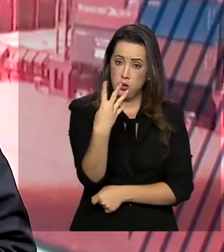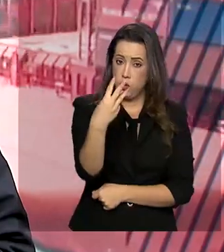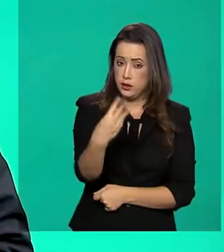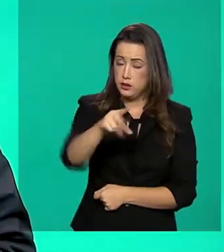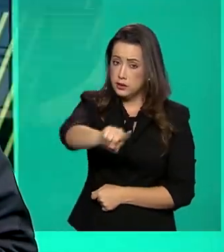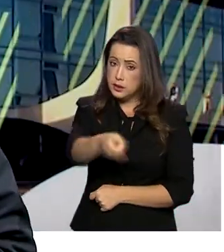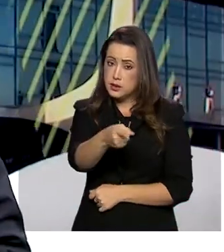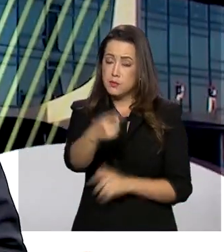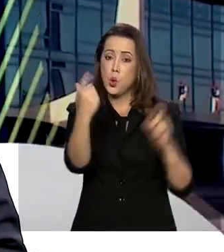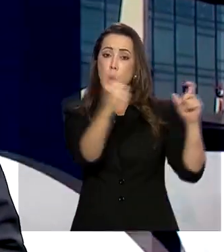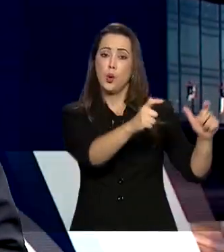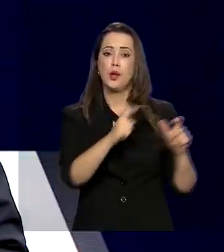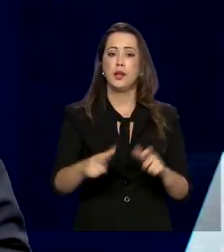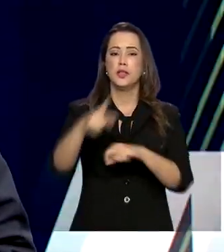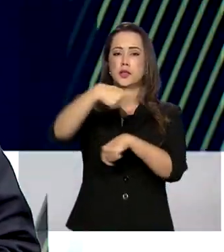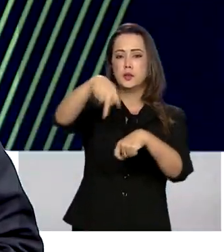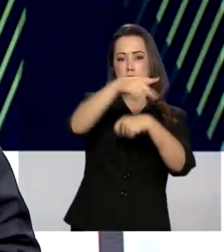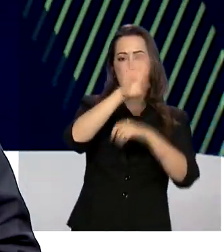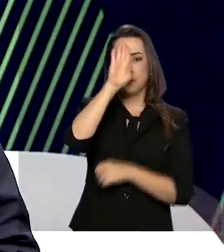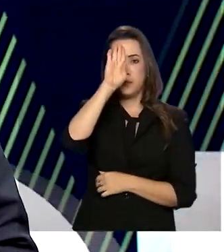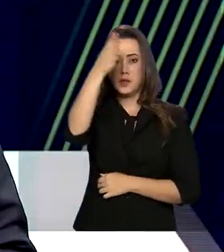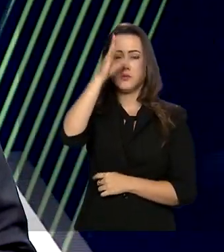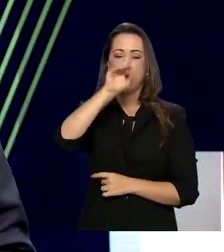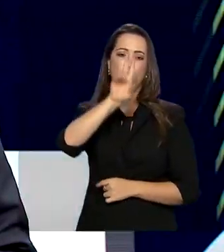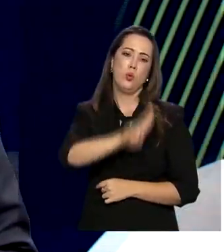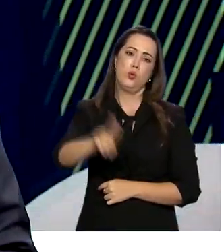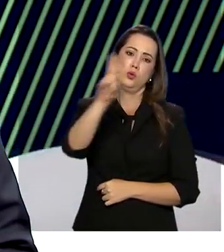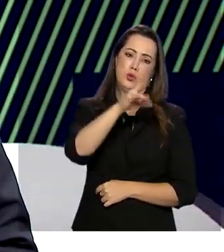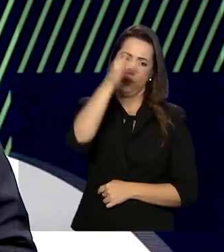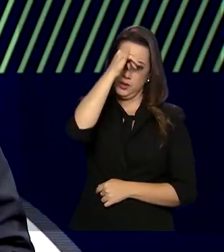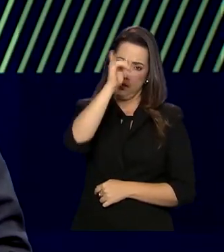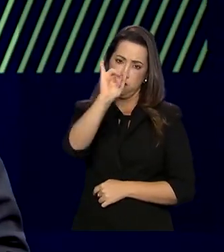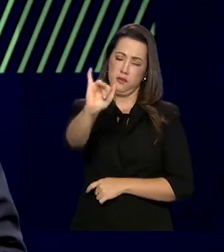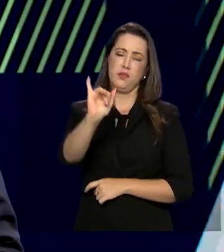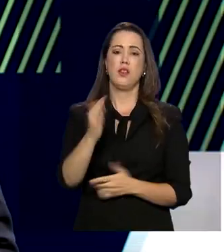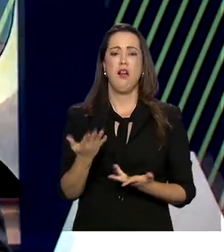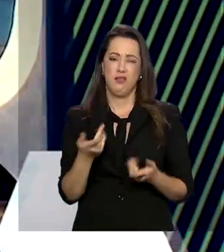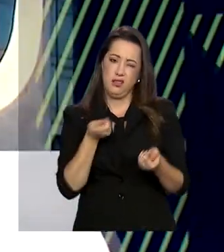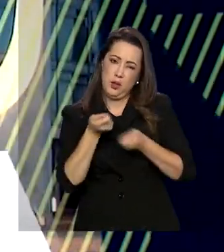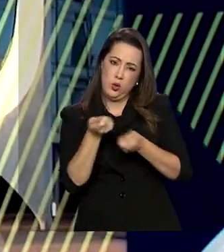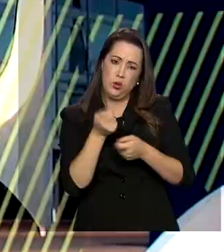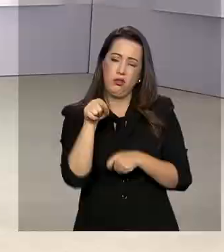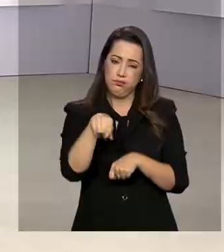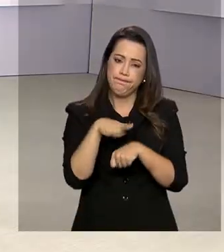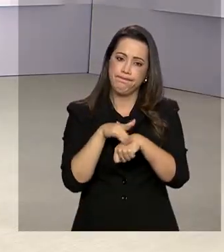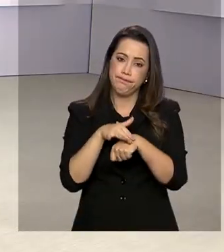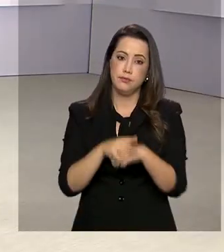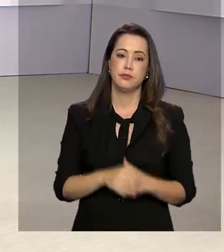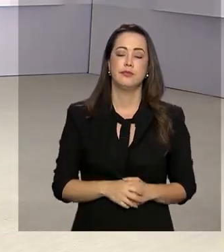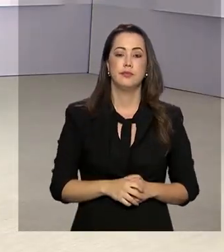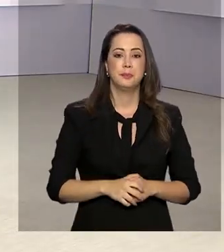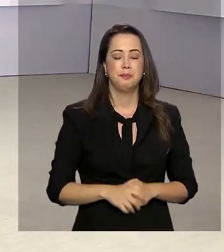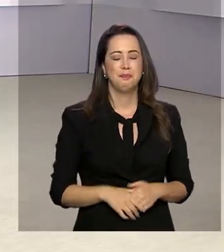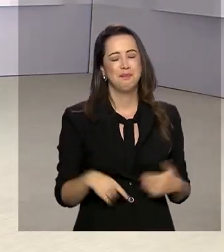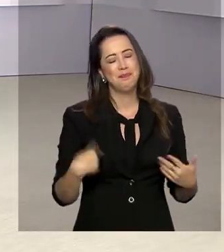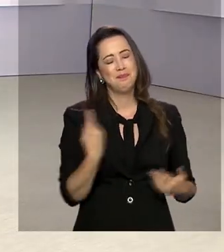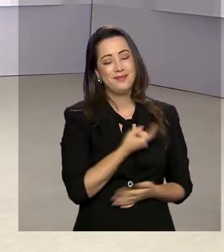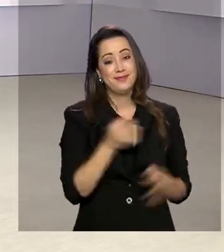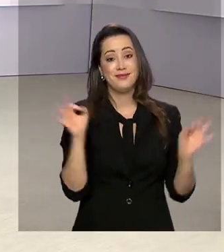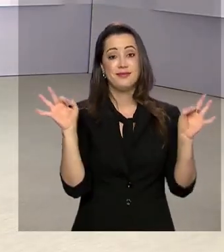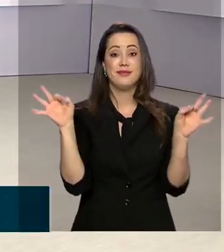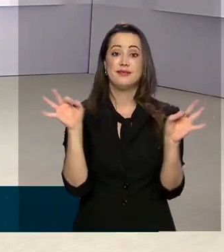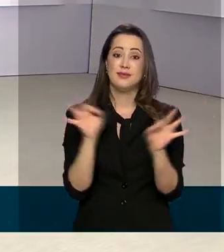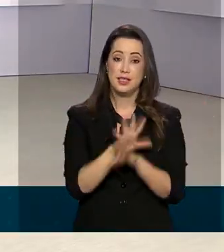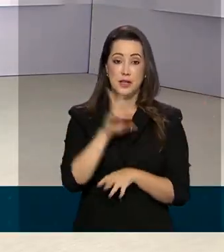mil postos de todo o país e é a principal medida de prevenção e controle contra a doença. A gente fica por aqui.